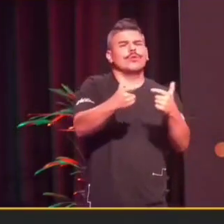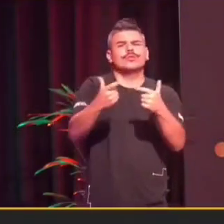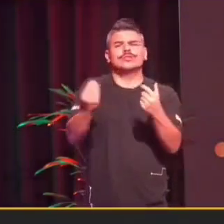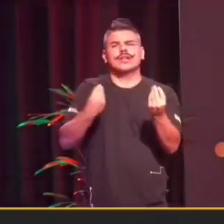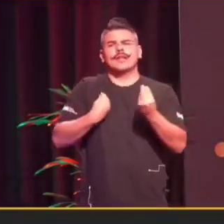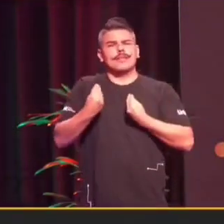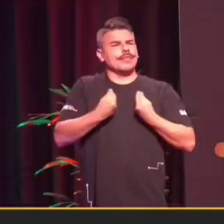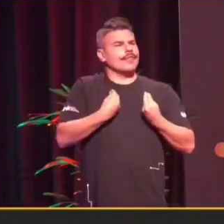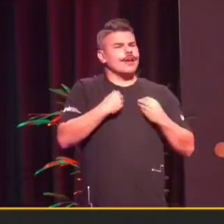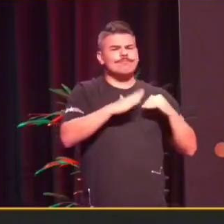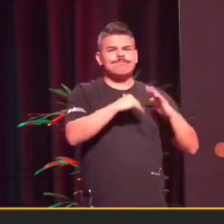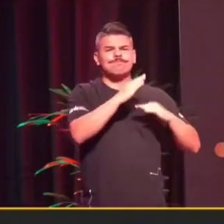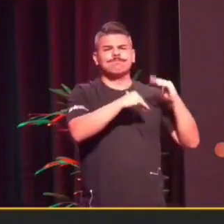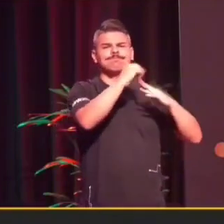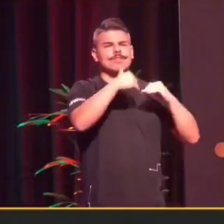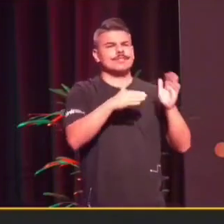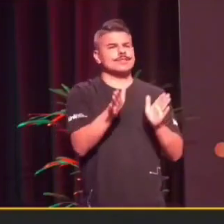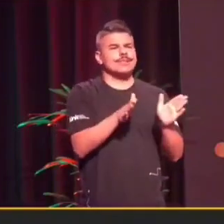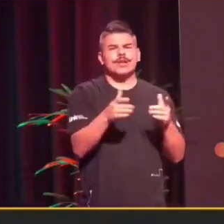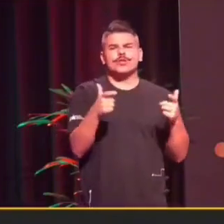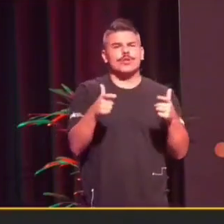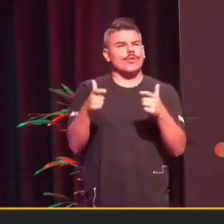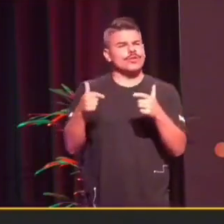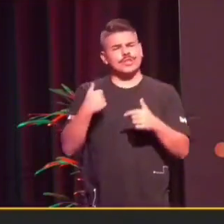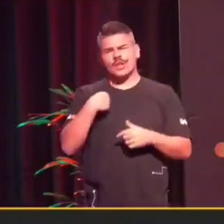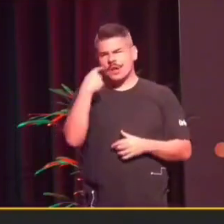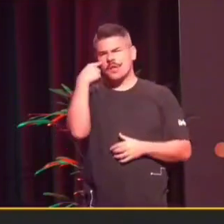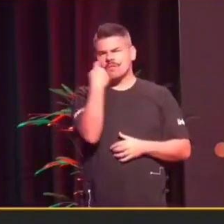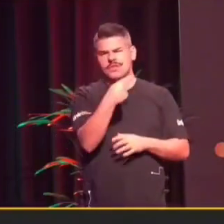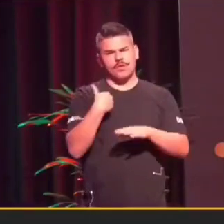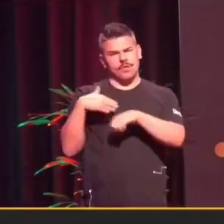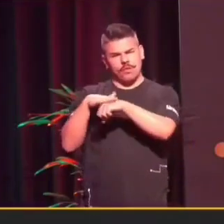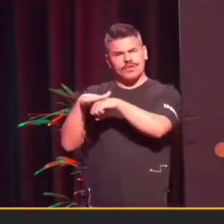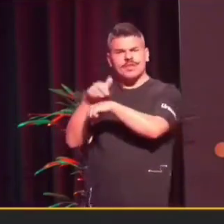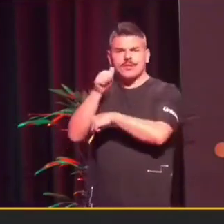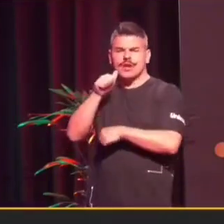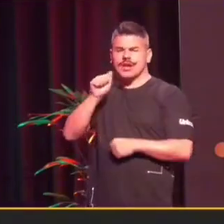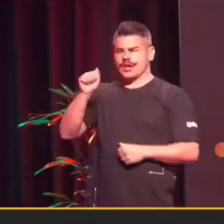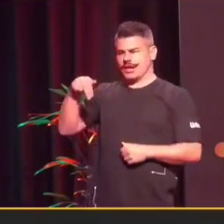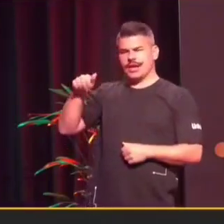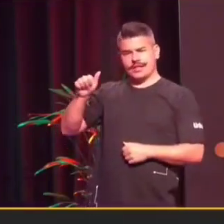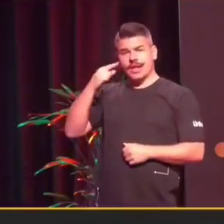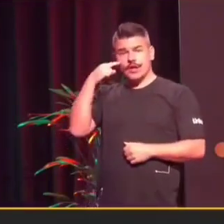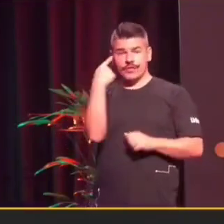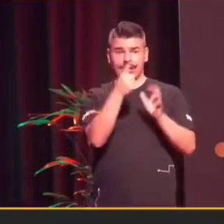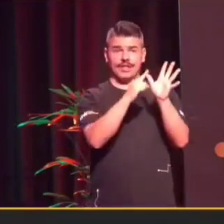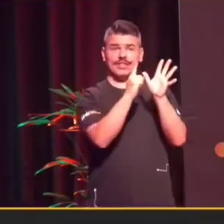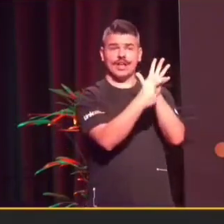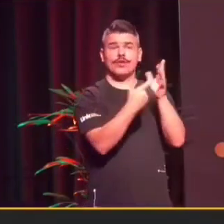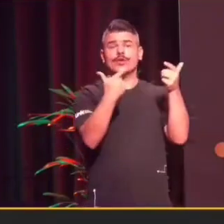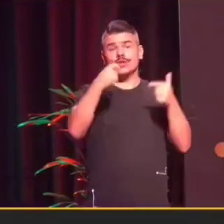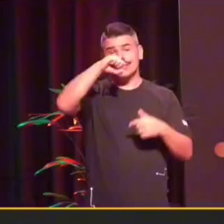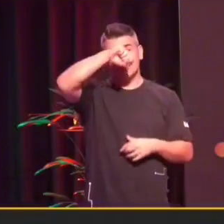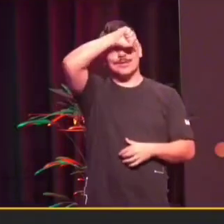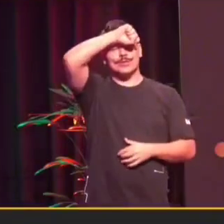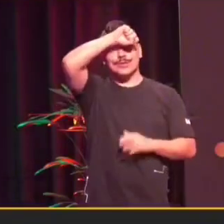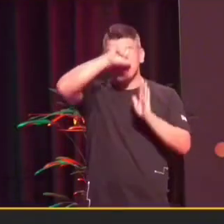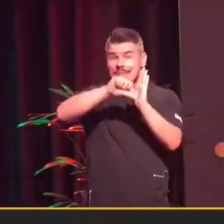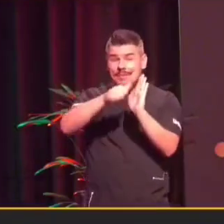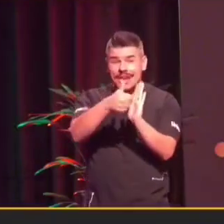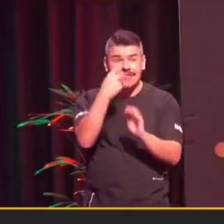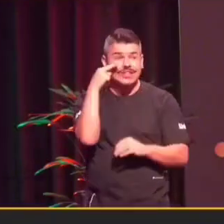dentro da empresa. E eu vi, até comentei com a Ana, eu vi a Rentalc no site da Samsung, a primeira vez.